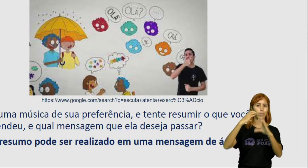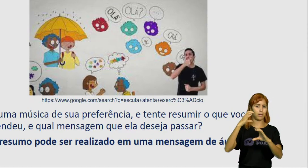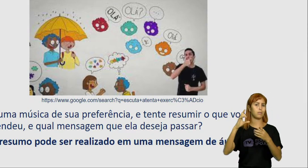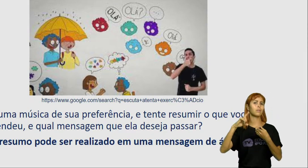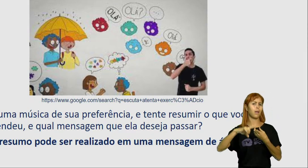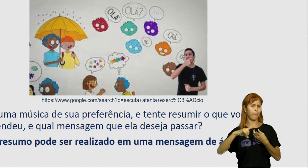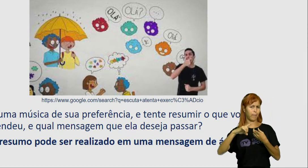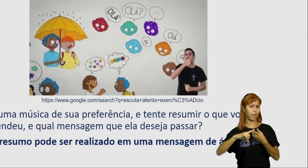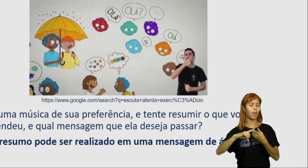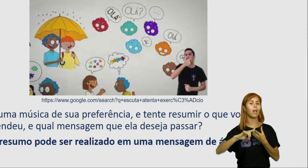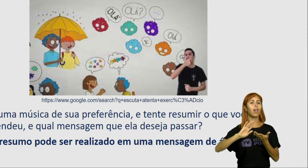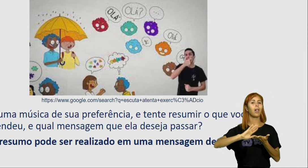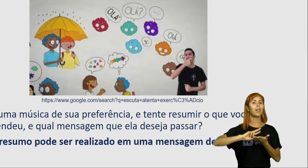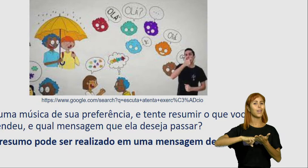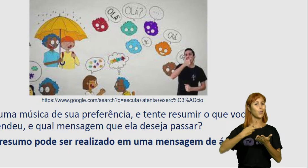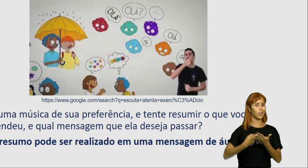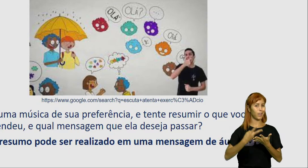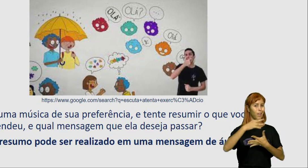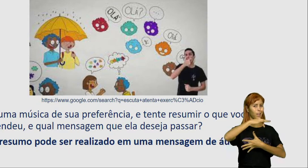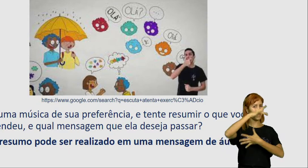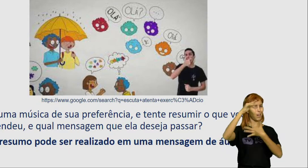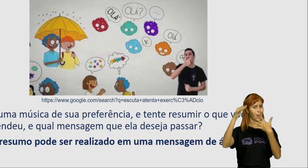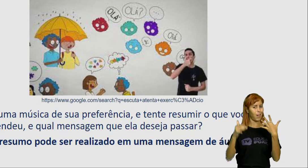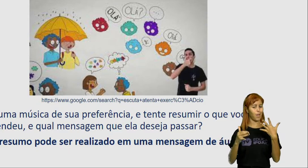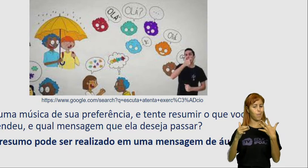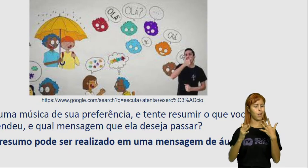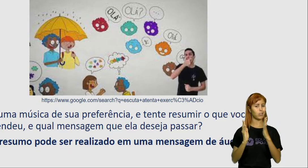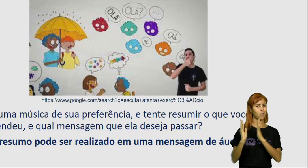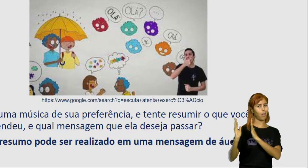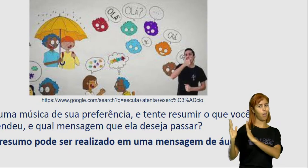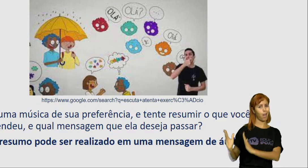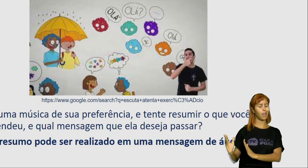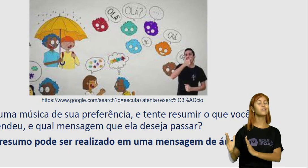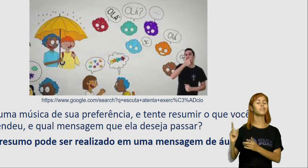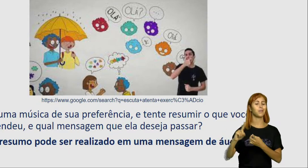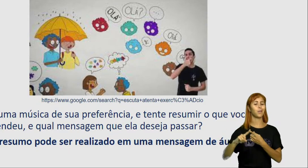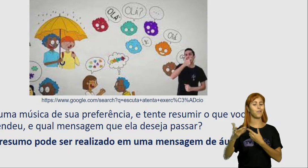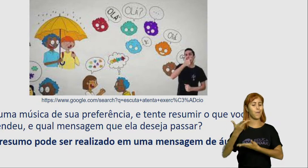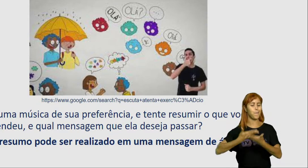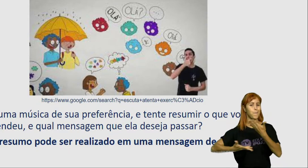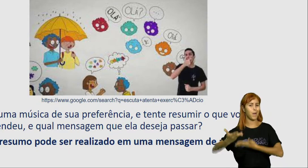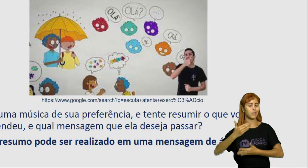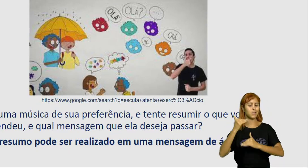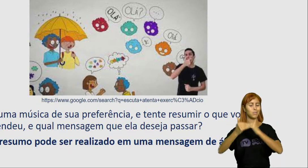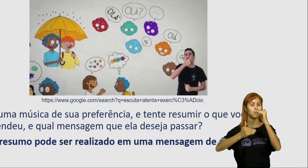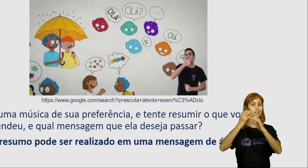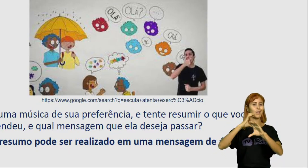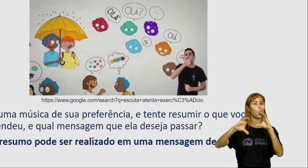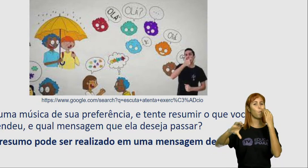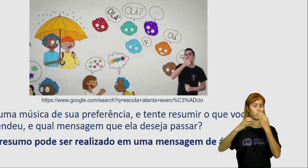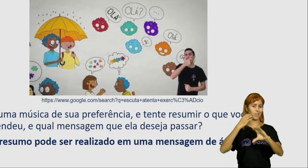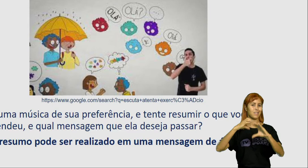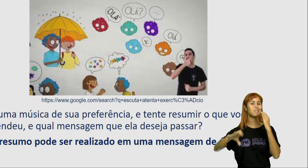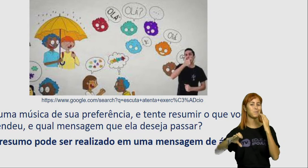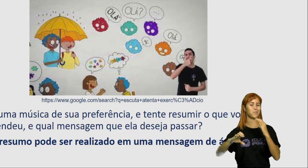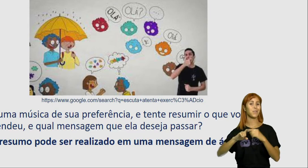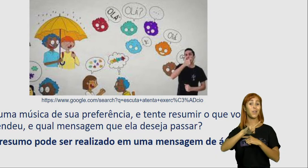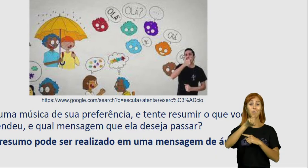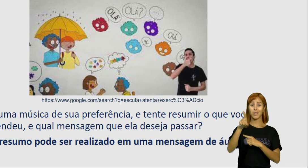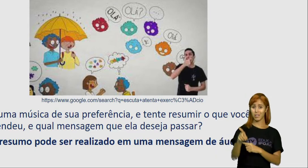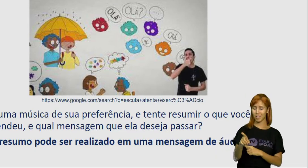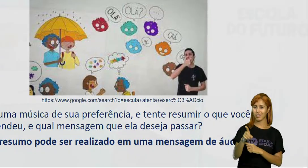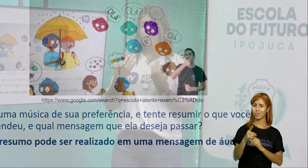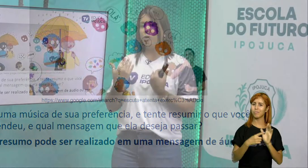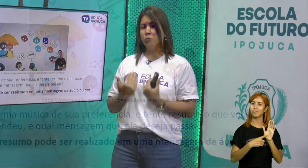também tem um intérprete também de Libras ao lado, que ele também faz parte desse processo de comunicação. Para que vocês